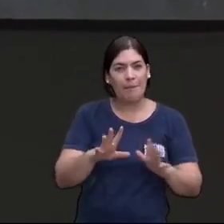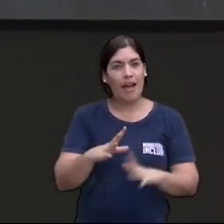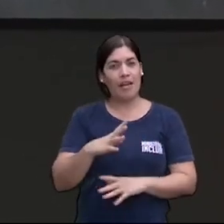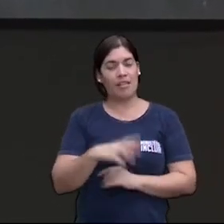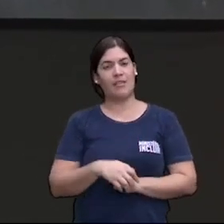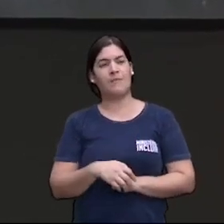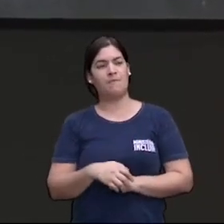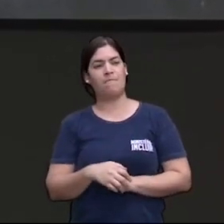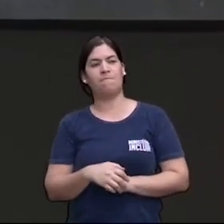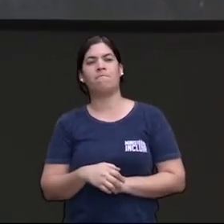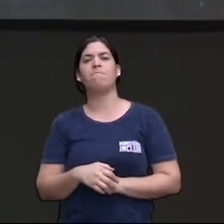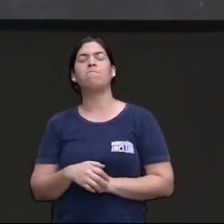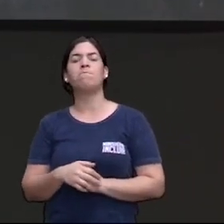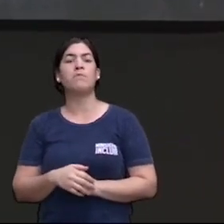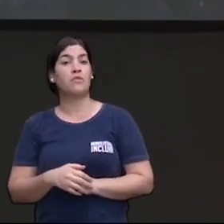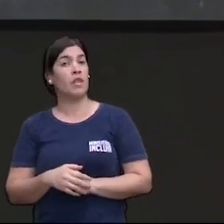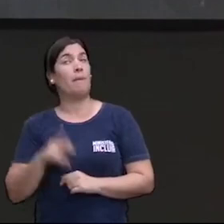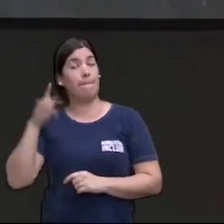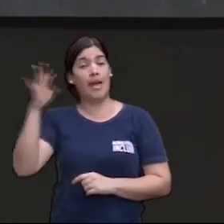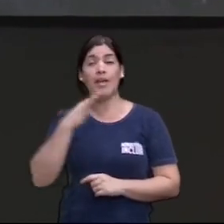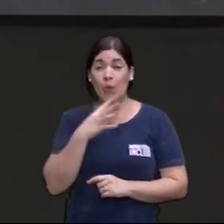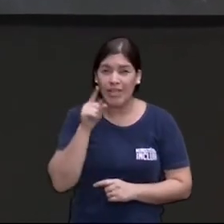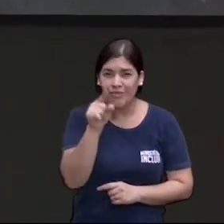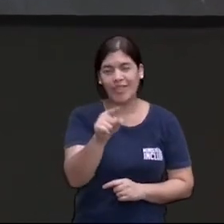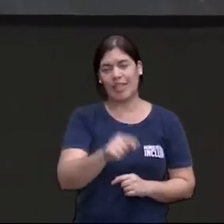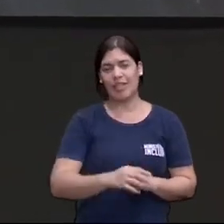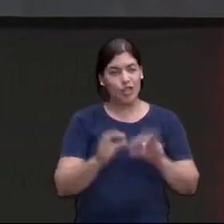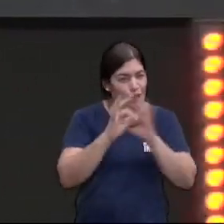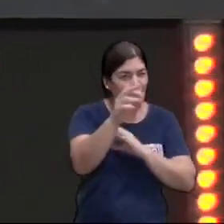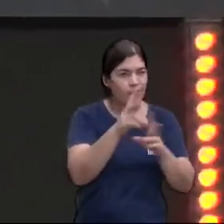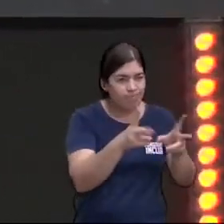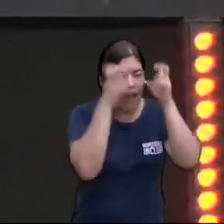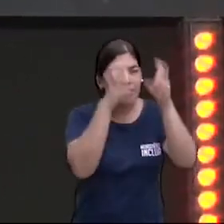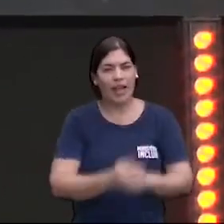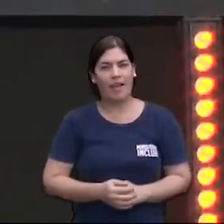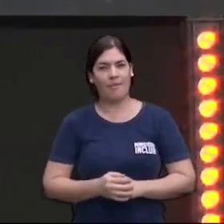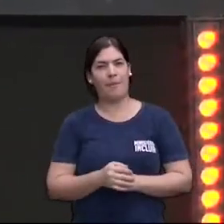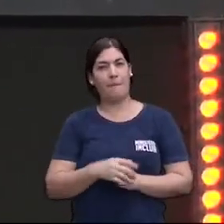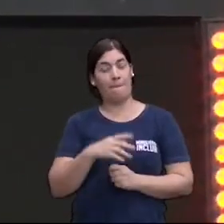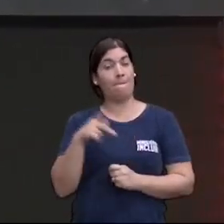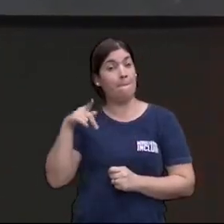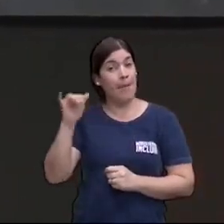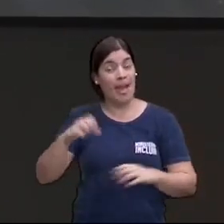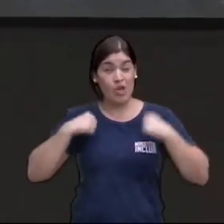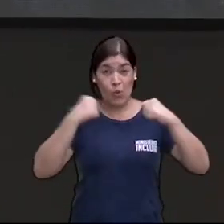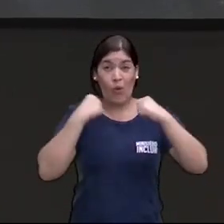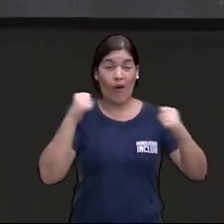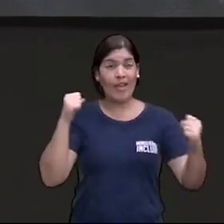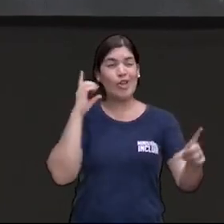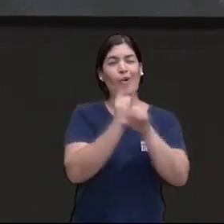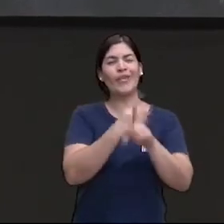reconhece ele te reconhece e o pai corre e vai até o filho hoje